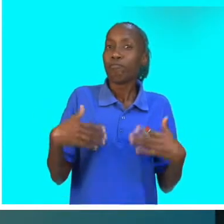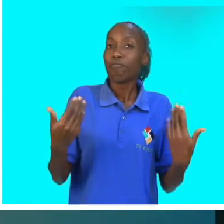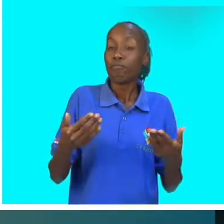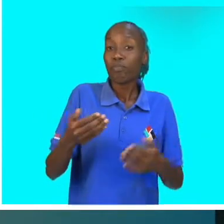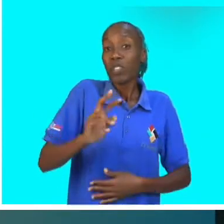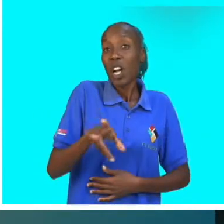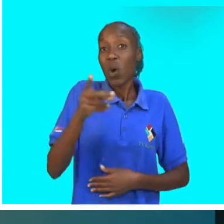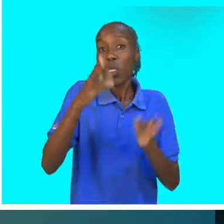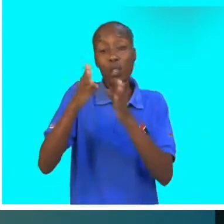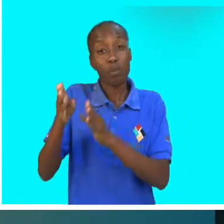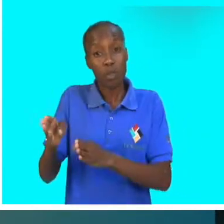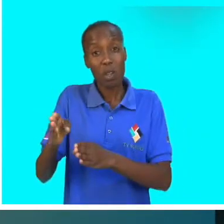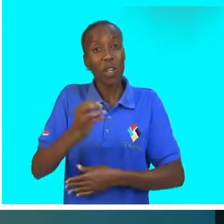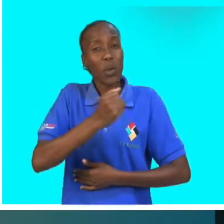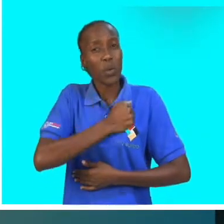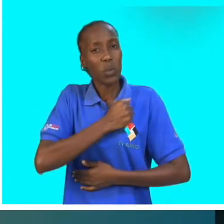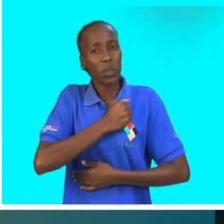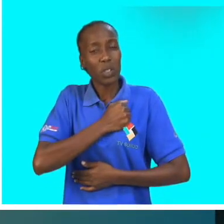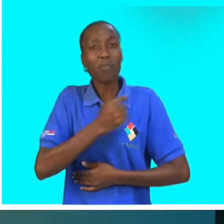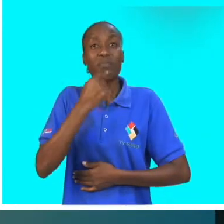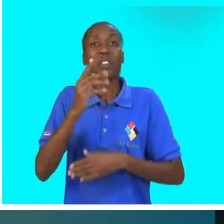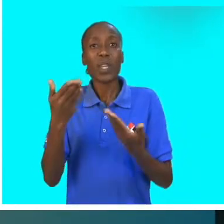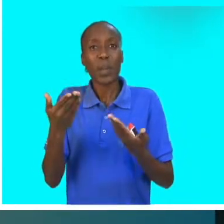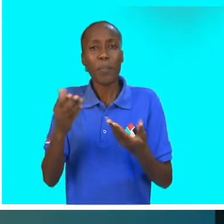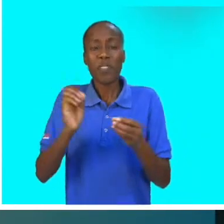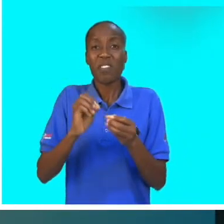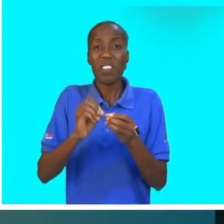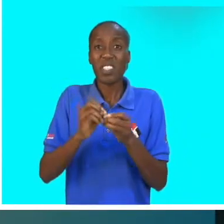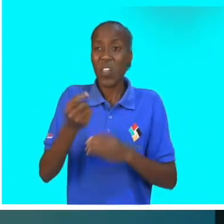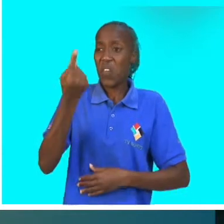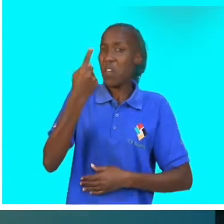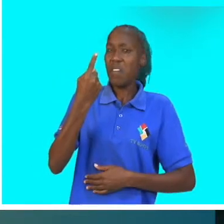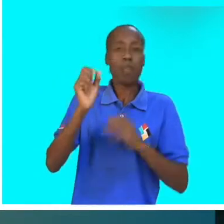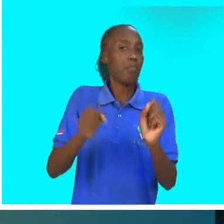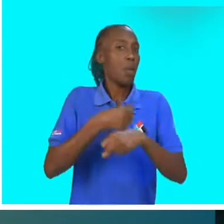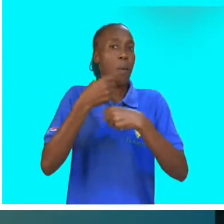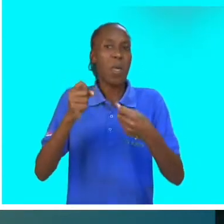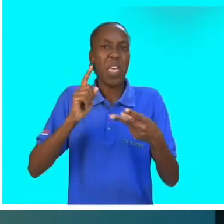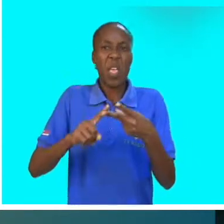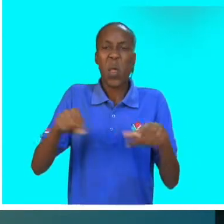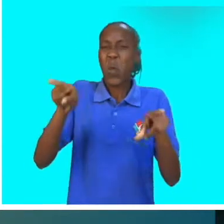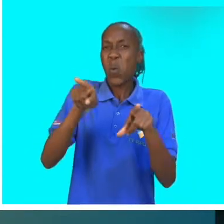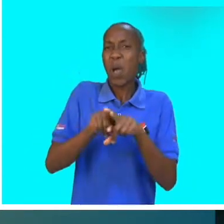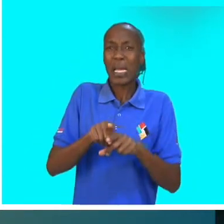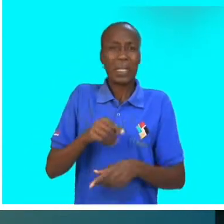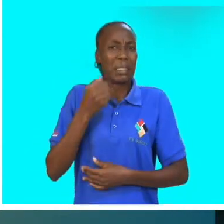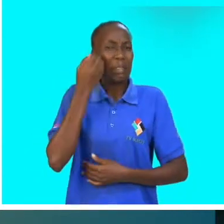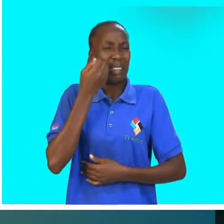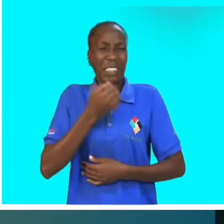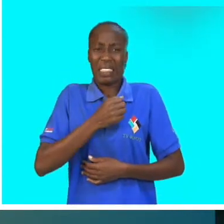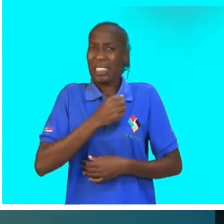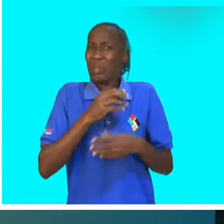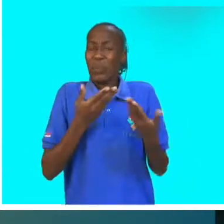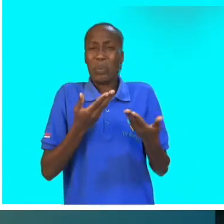Aos outros cidadãos, gostaria de encorajar a não nos julgarem, como se merecêssemos pena ou